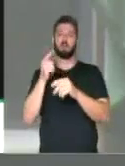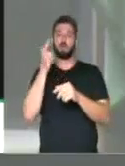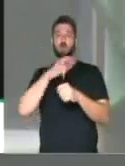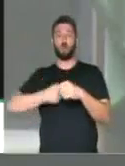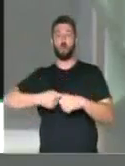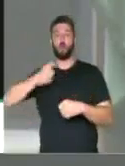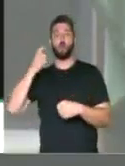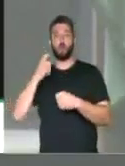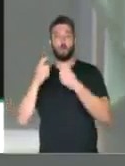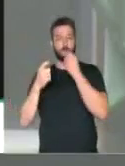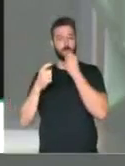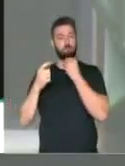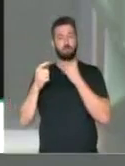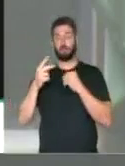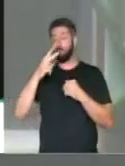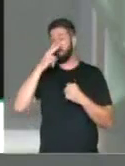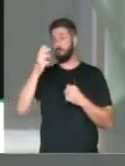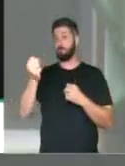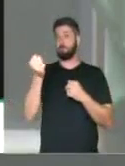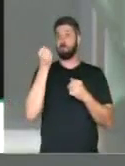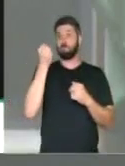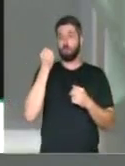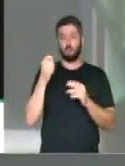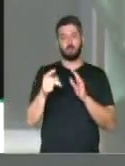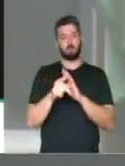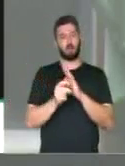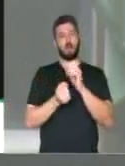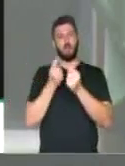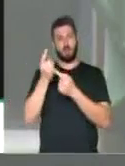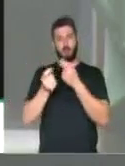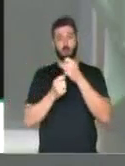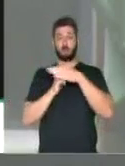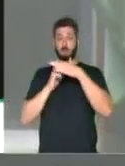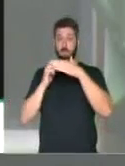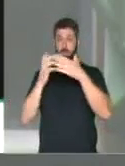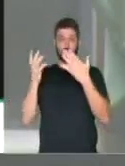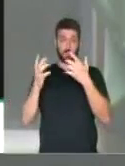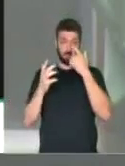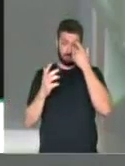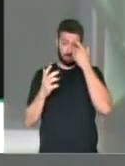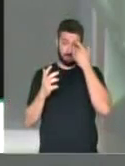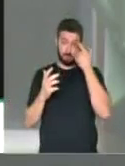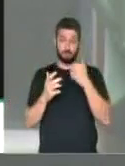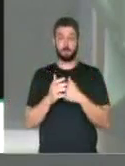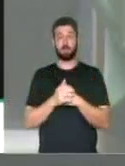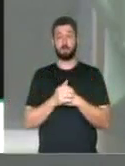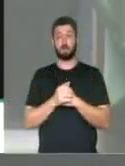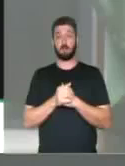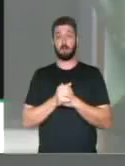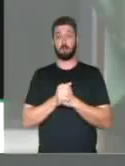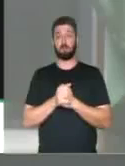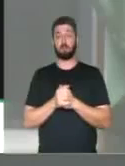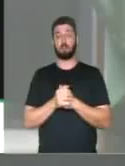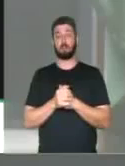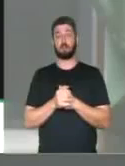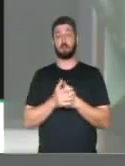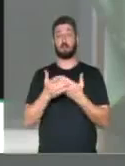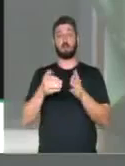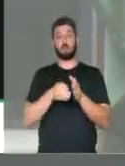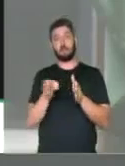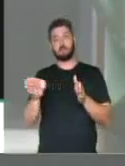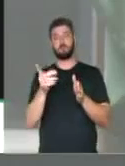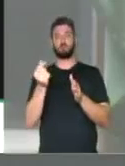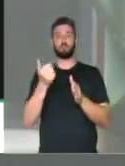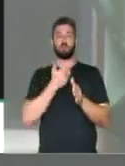gerando lucros estratosféricos para algumas poucas empresas nacionais e, portanto, o